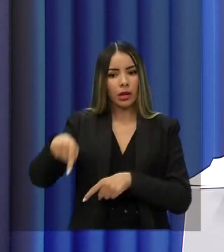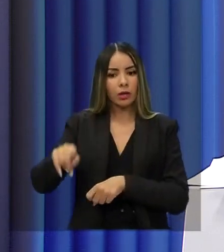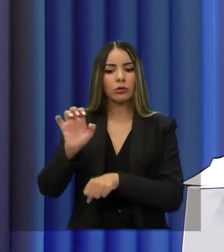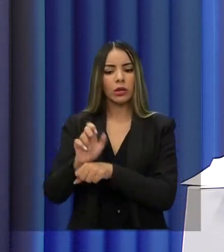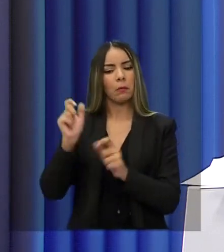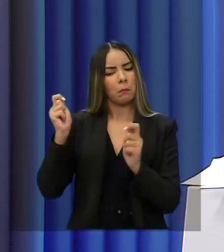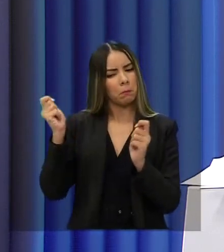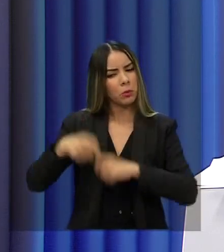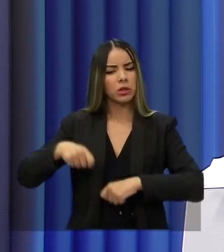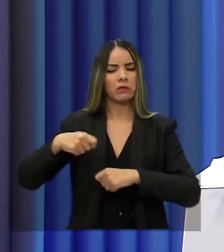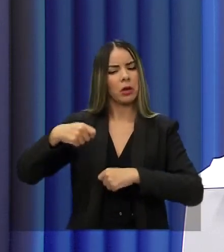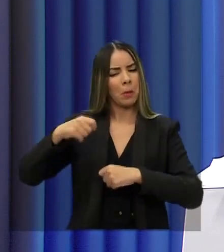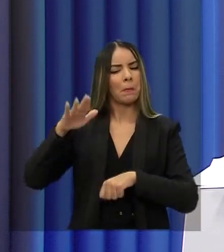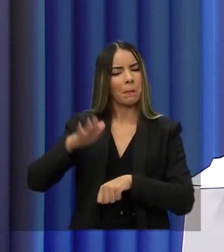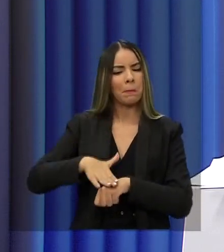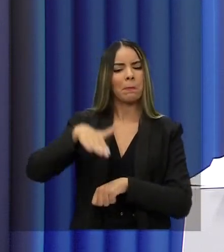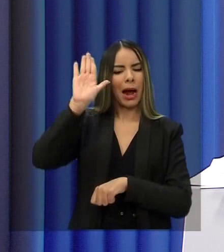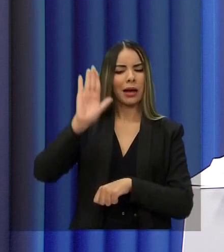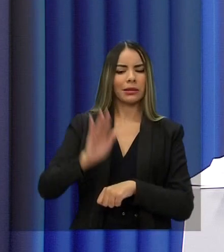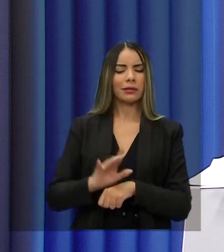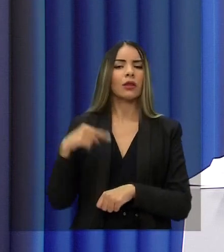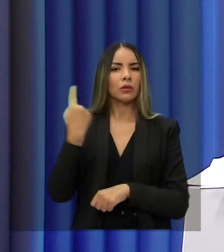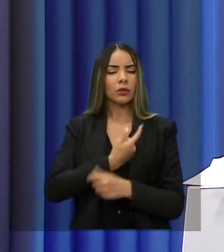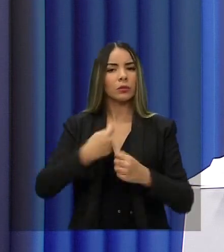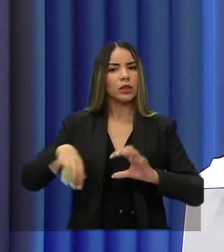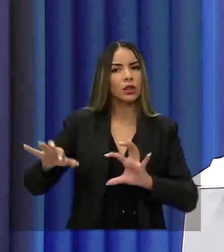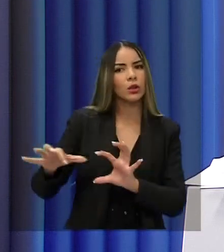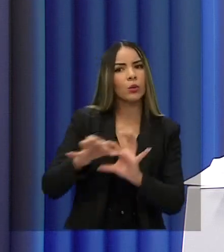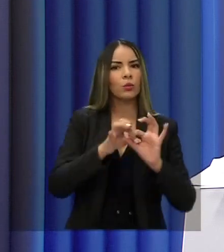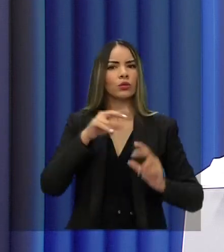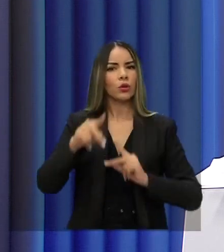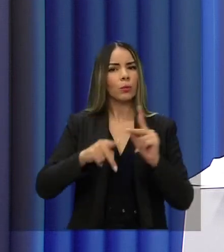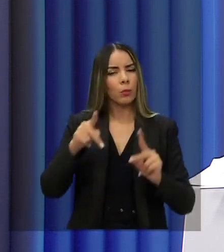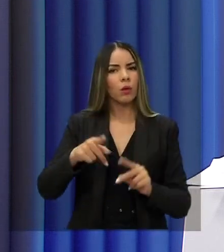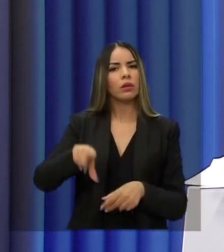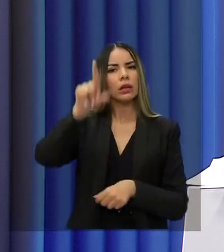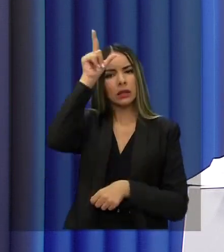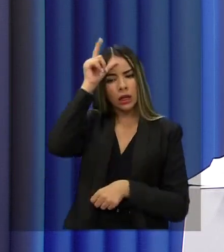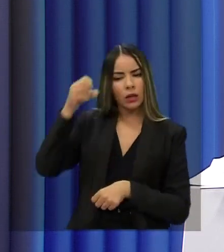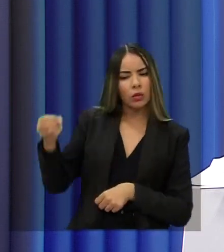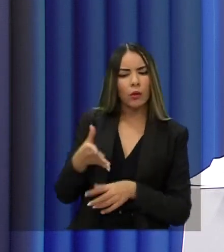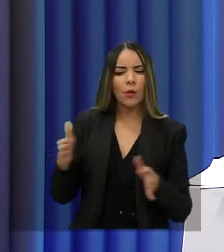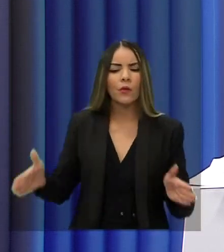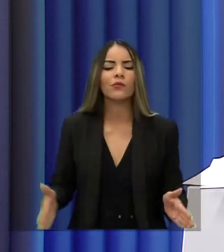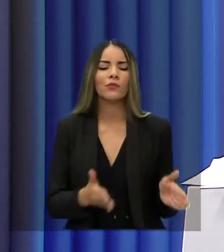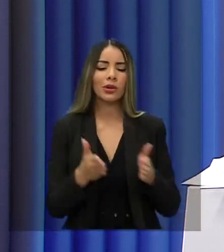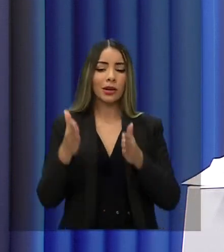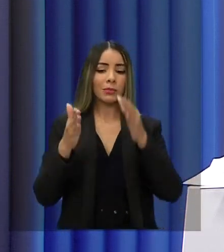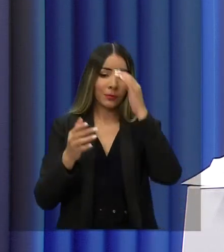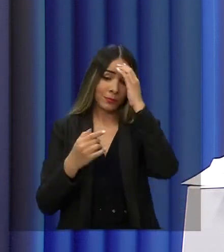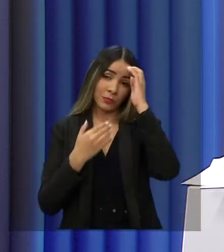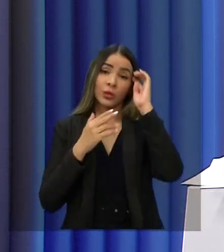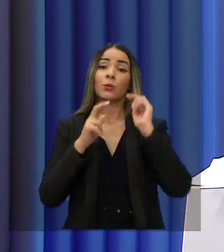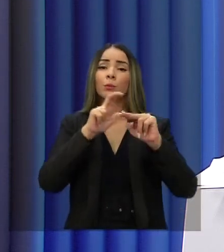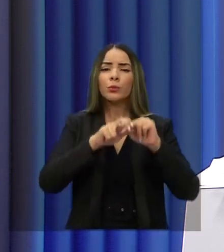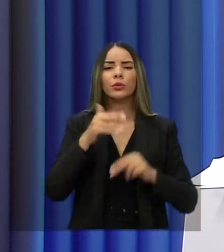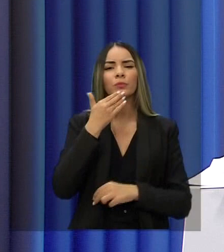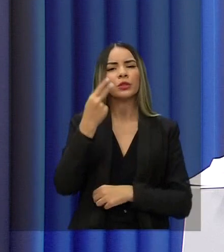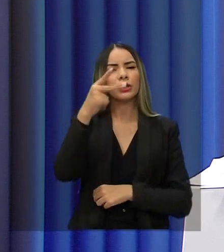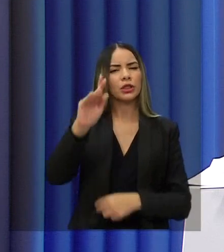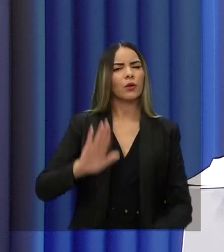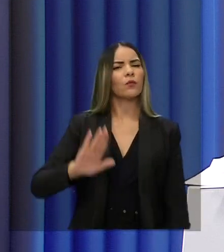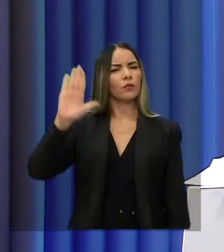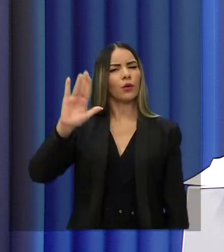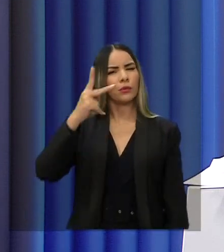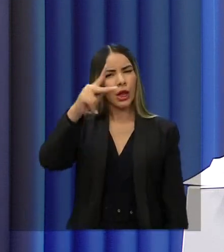é preciso que a gente possa unir o povo, liderar o Ceará por novos caminhos de um novo tempo. E é por isso que eu peço o seu voto, a sua